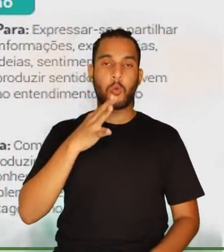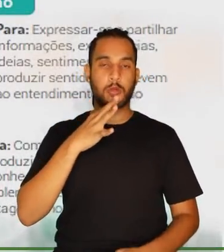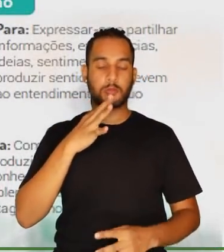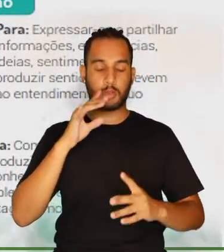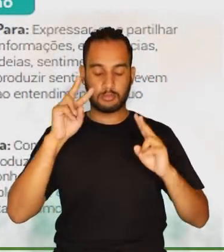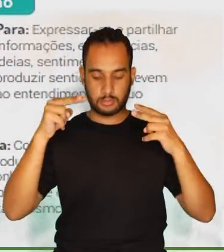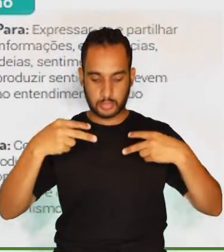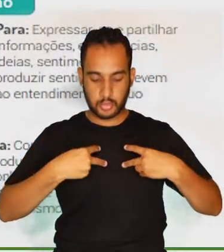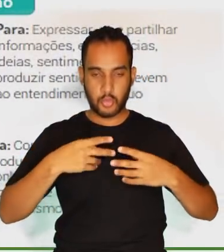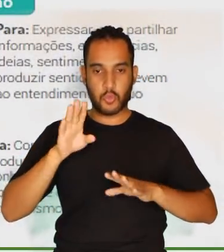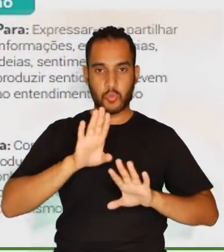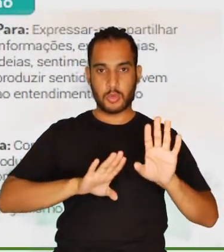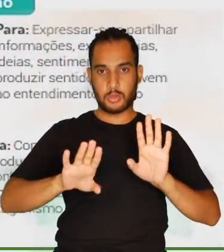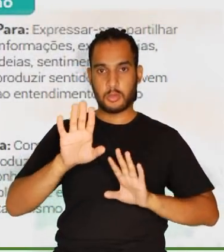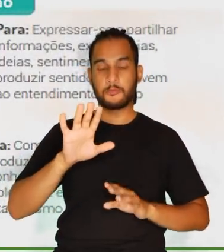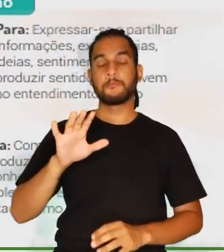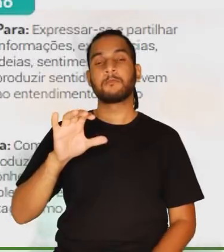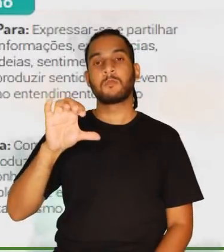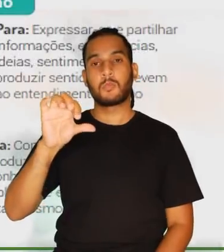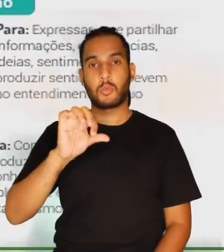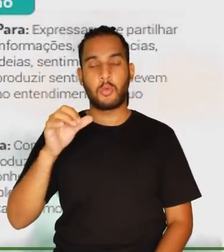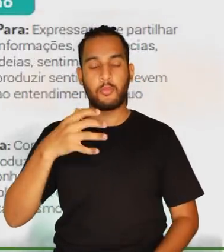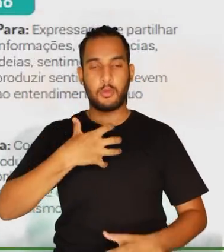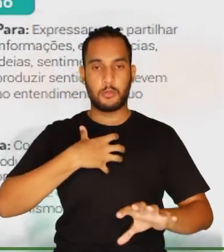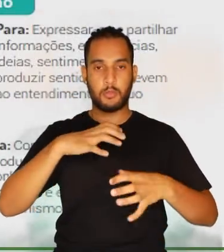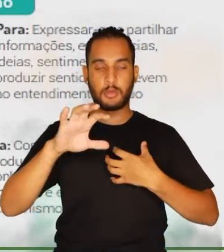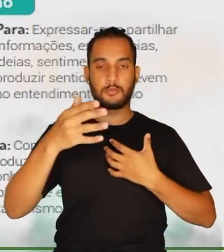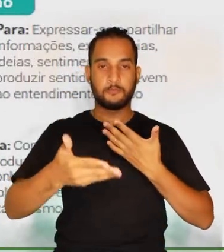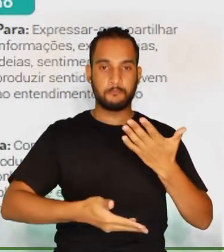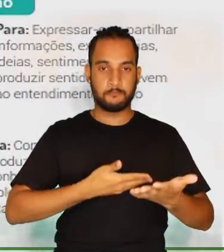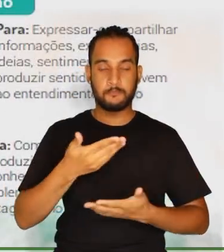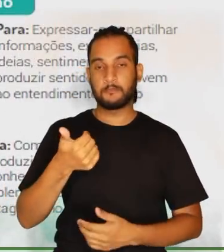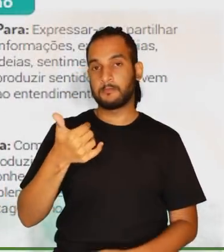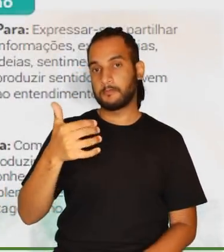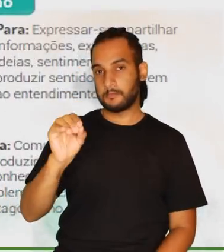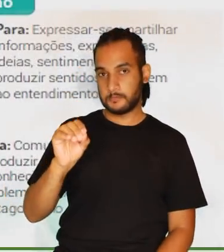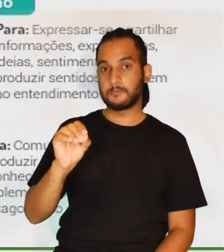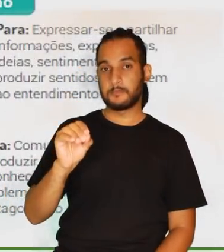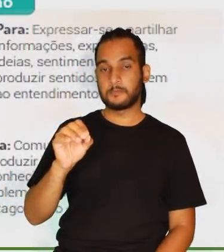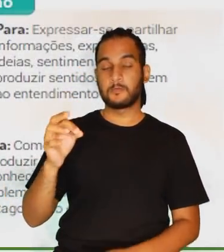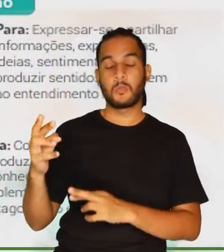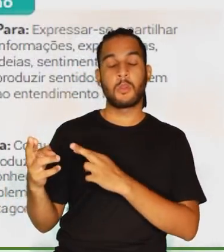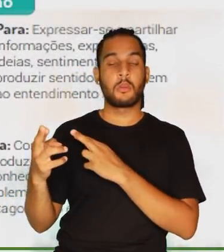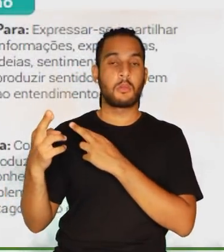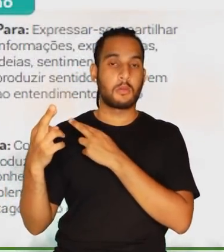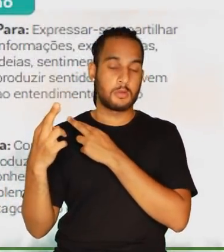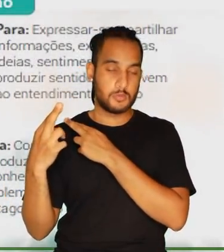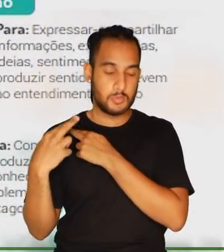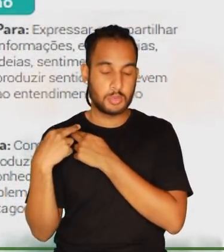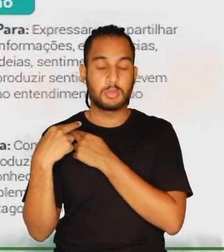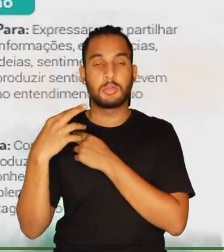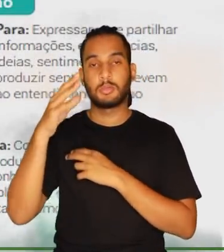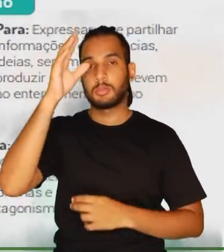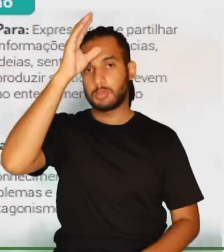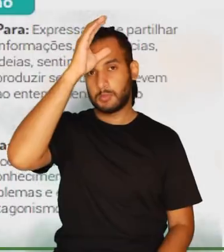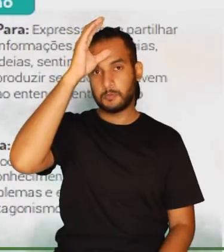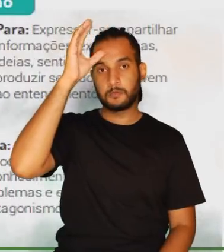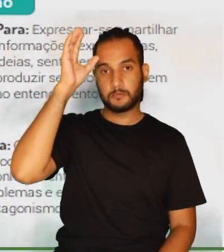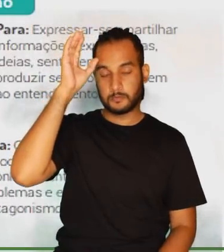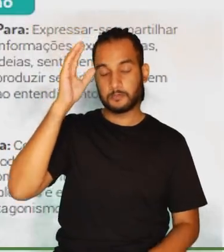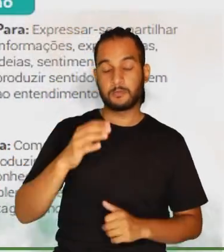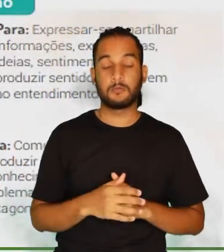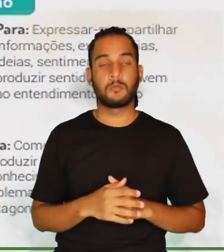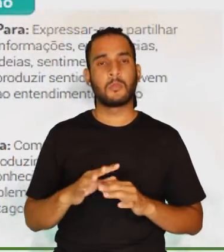autoconhecimento e autocuidado a 8, a 9, empatia e cooperação, e a 10, responsabilidade